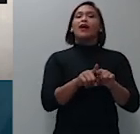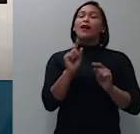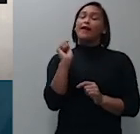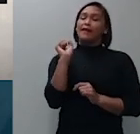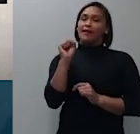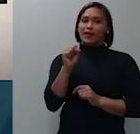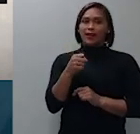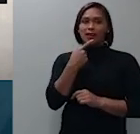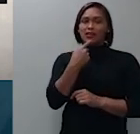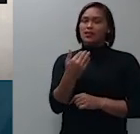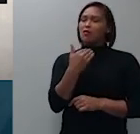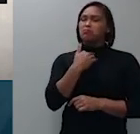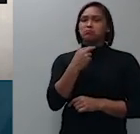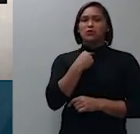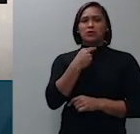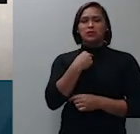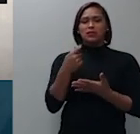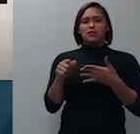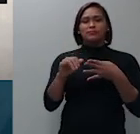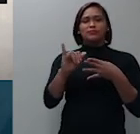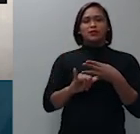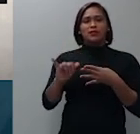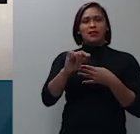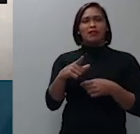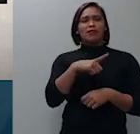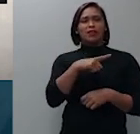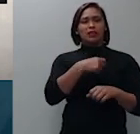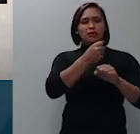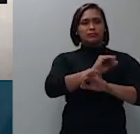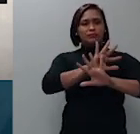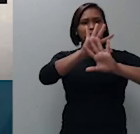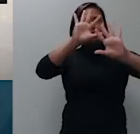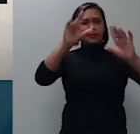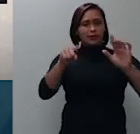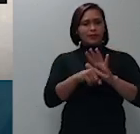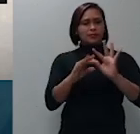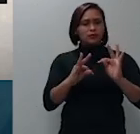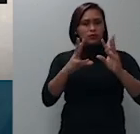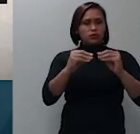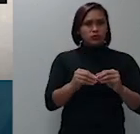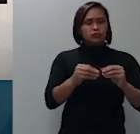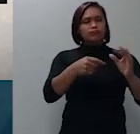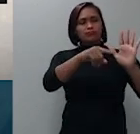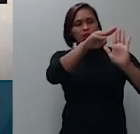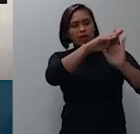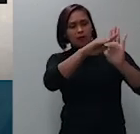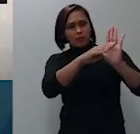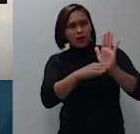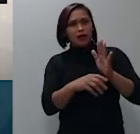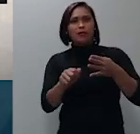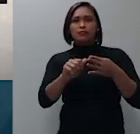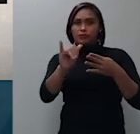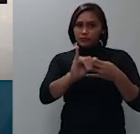agravo teria que ter o esclarecimento para eventualmente haver um agravo retido